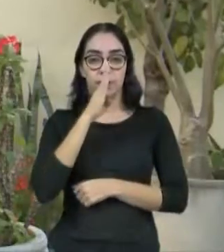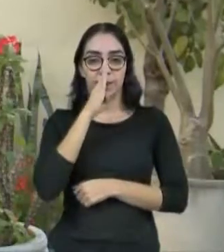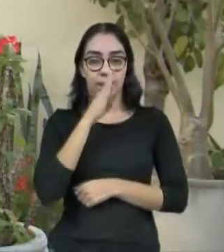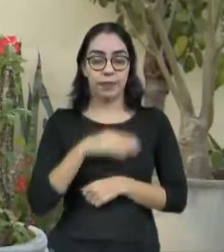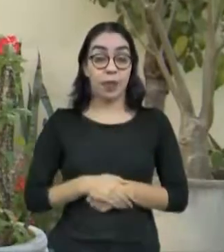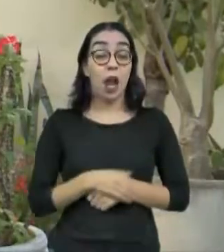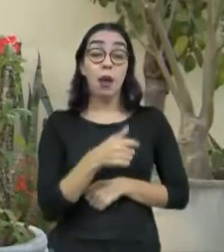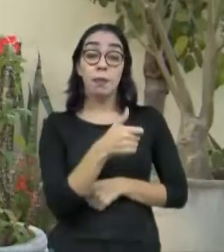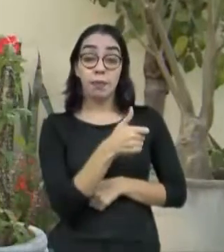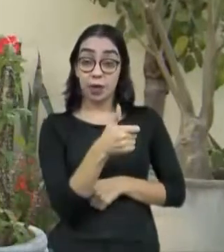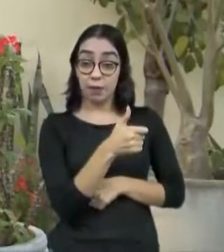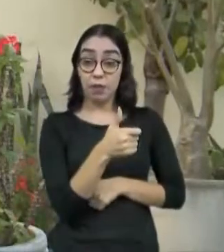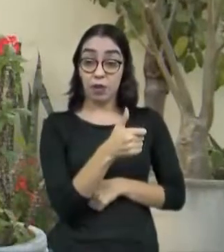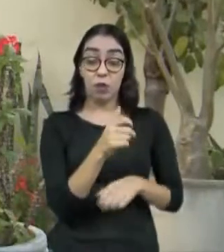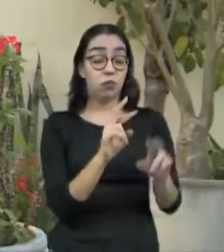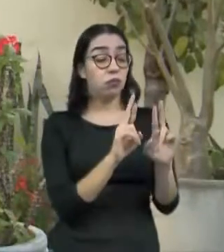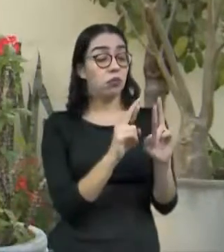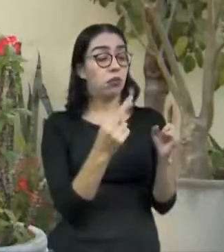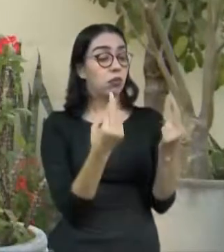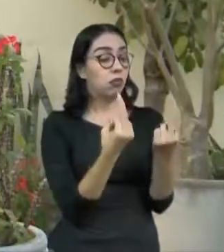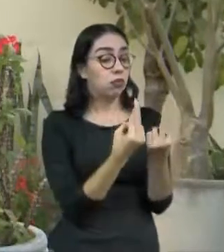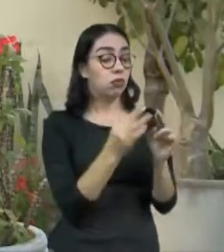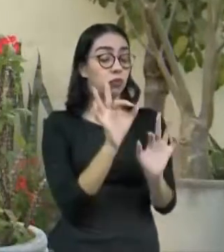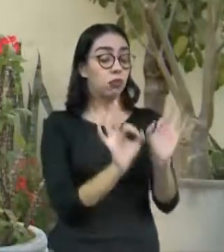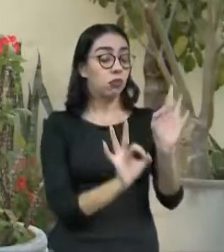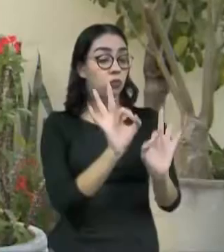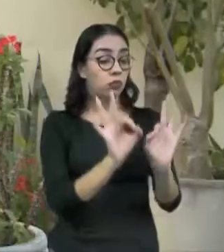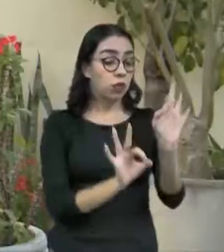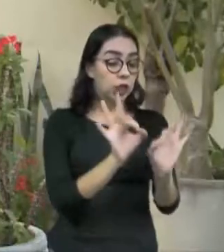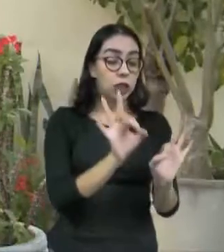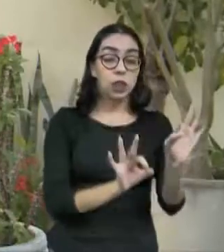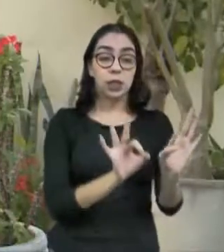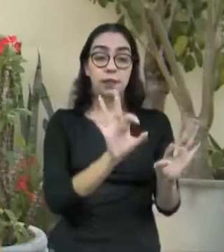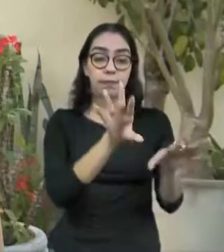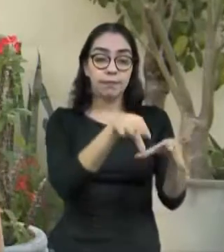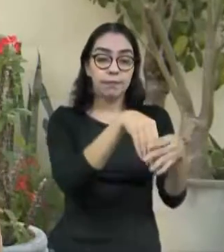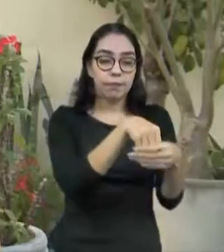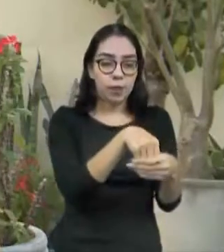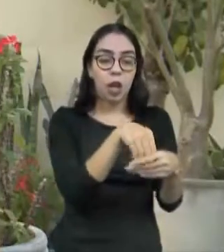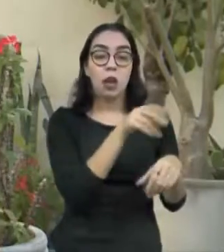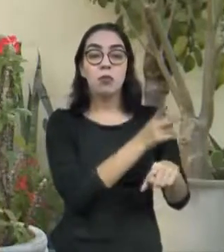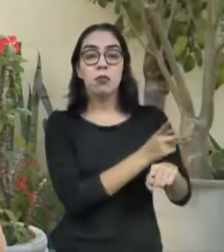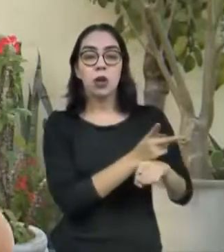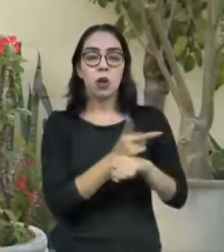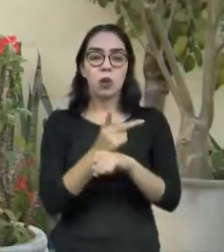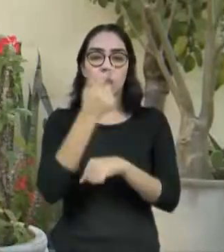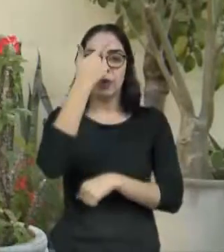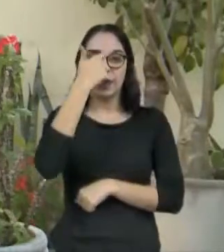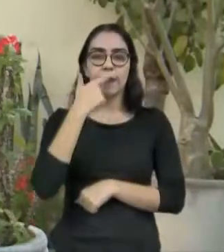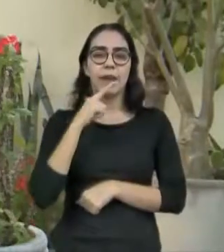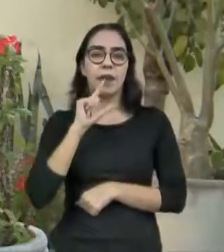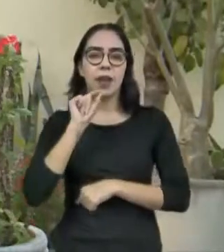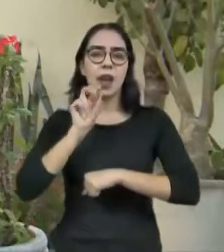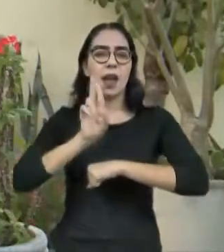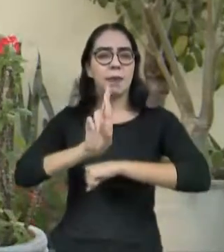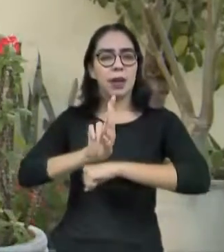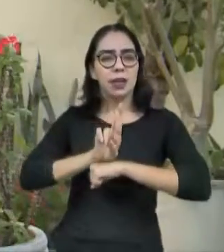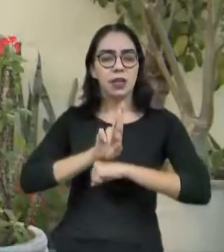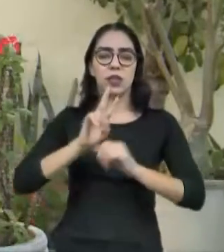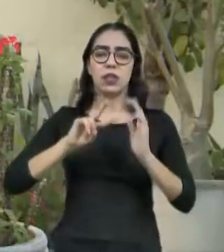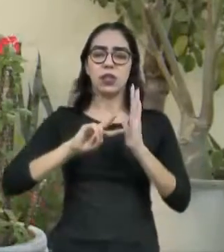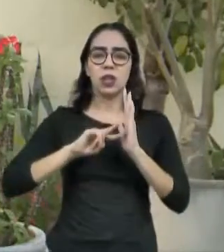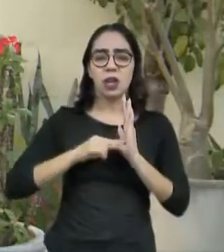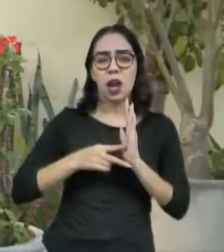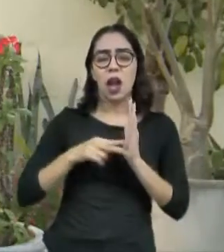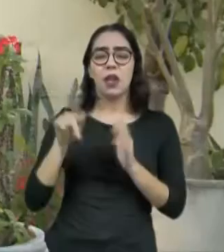primeiro, né? Se organizem, procurem as entidades representativas de classes, sindicatos, associações